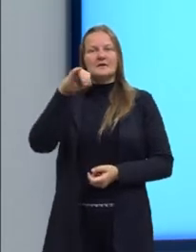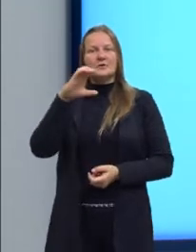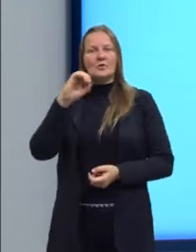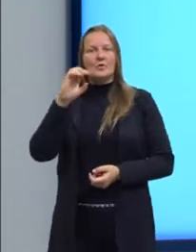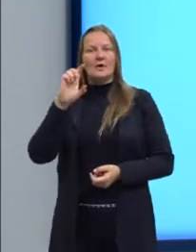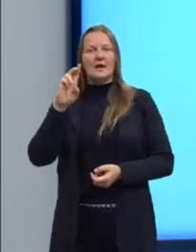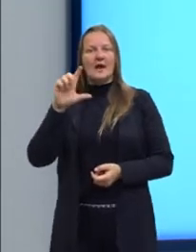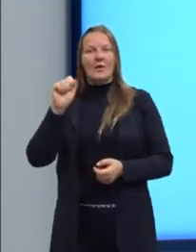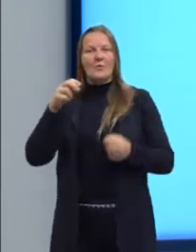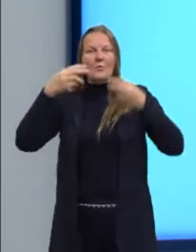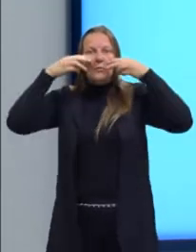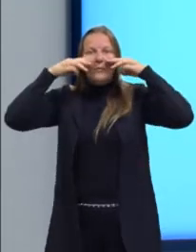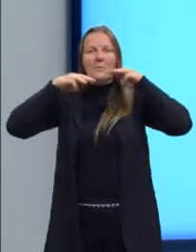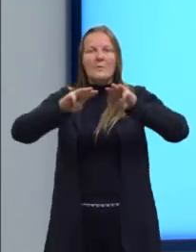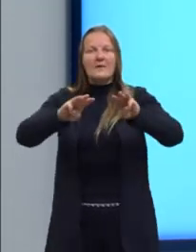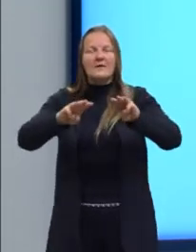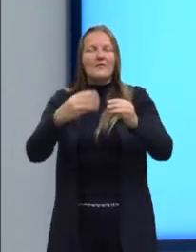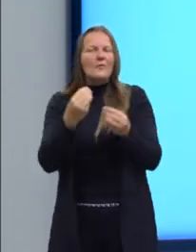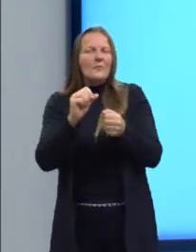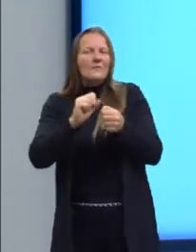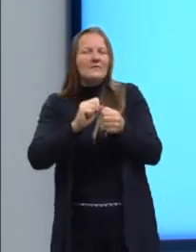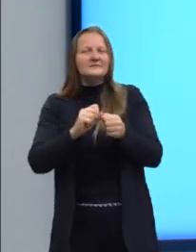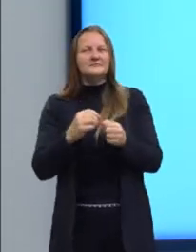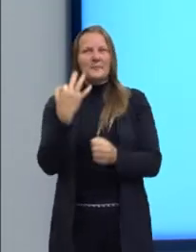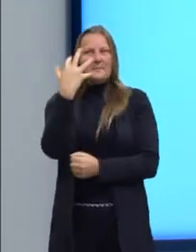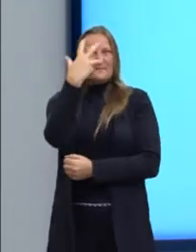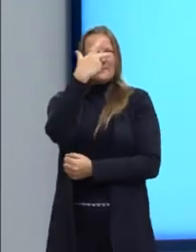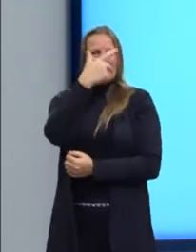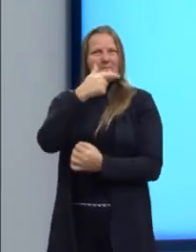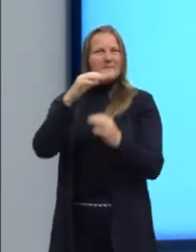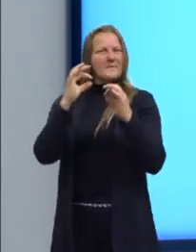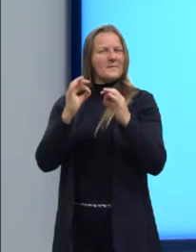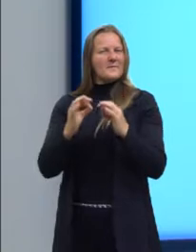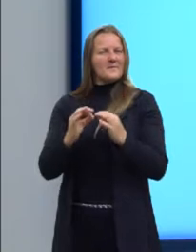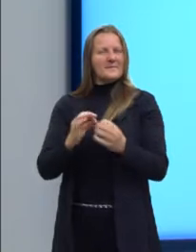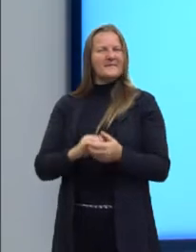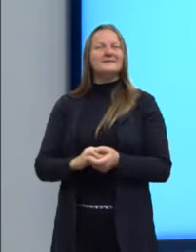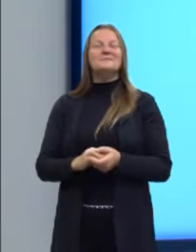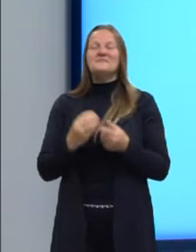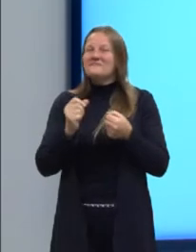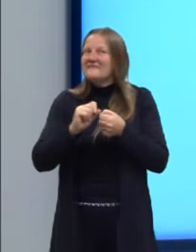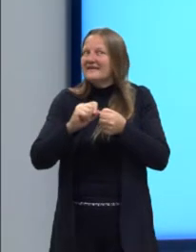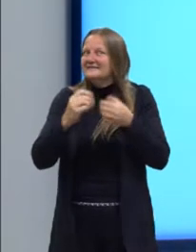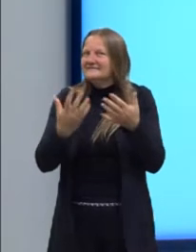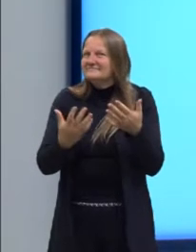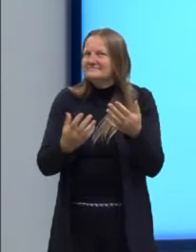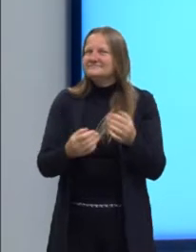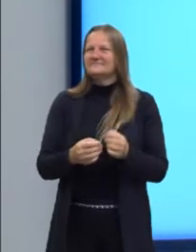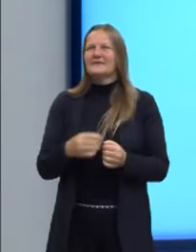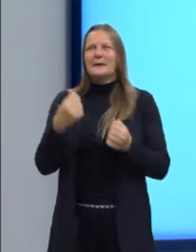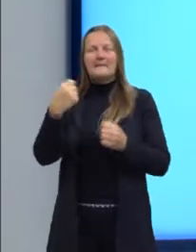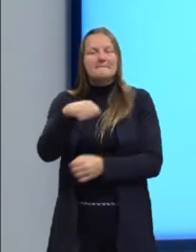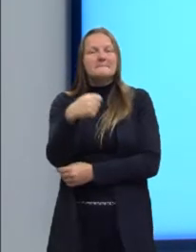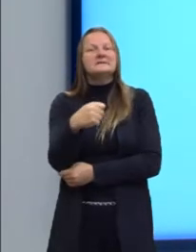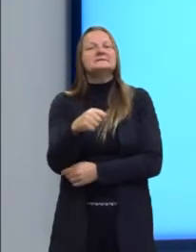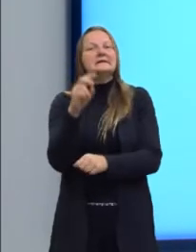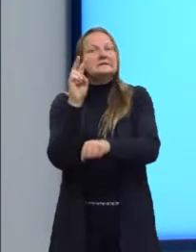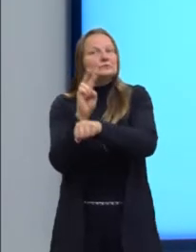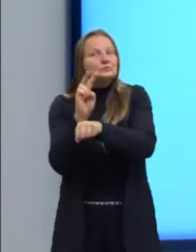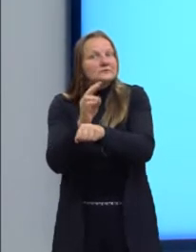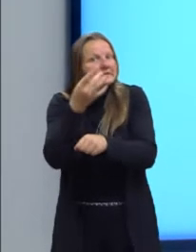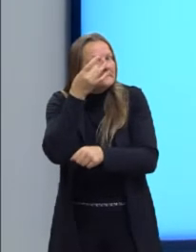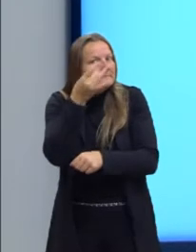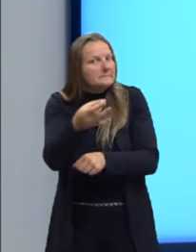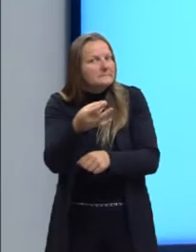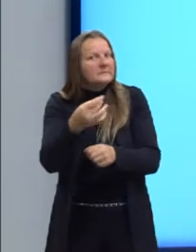ele me ajudar a dizer de uma maneira mais bonita, que tem que meter o louco mesmo? Então, eu preciso perceber que